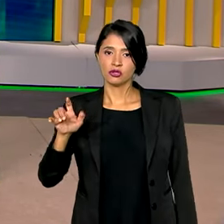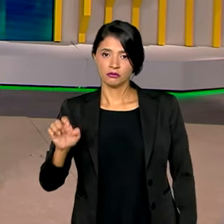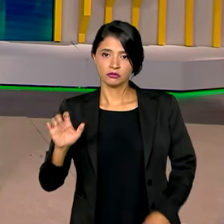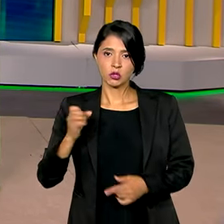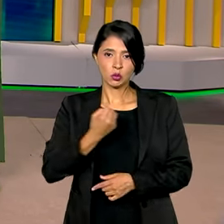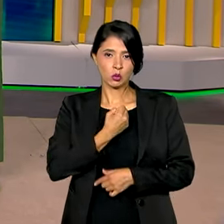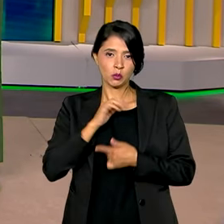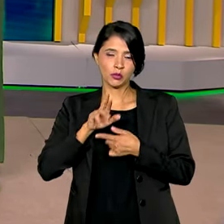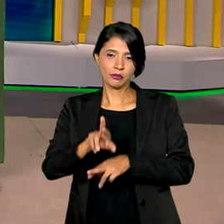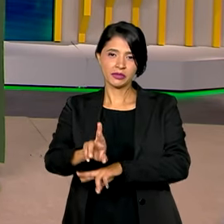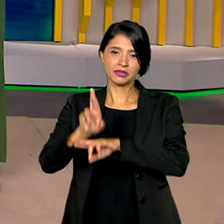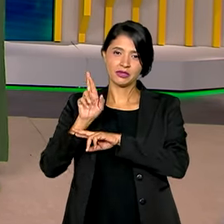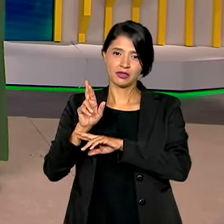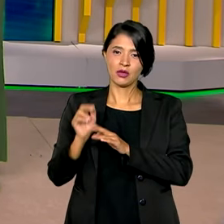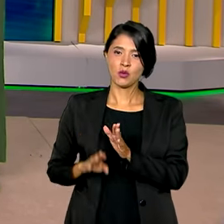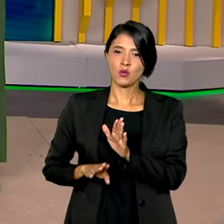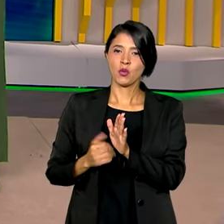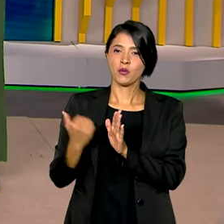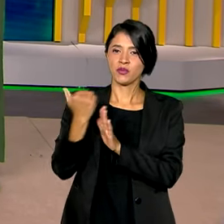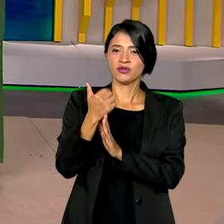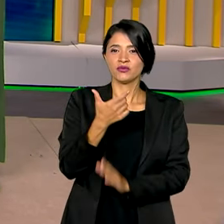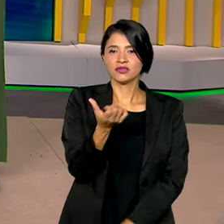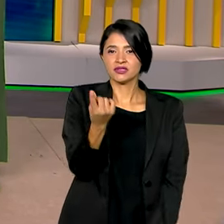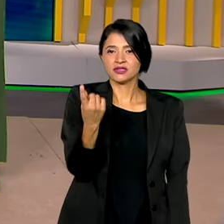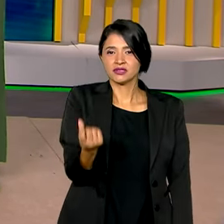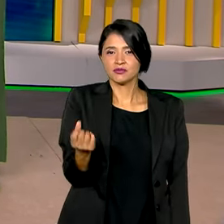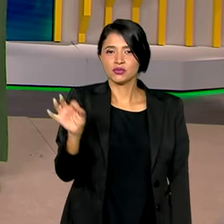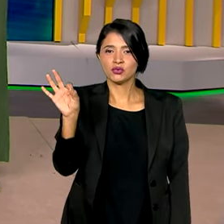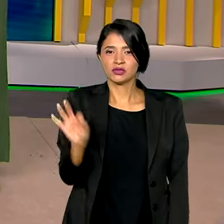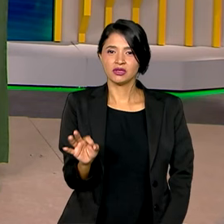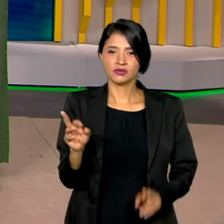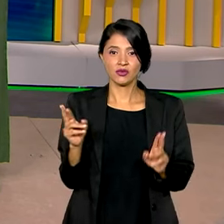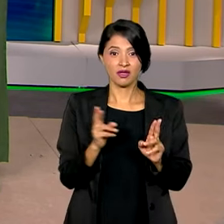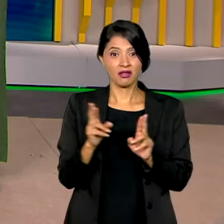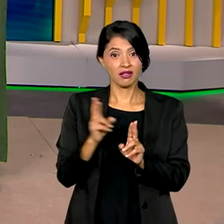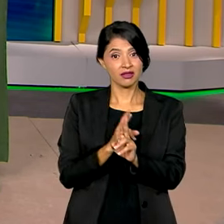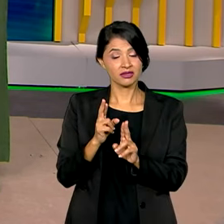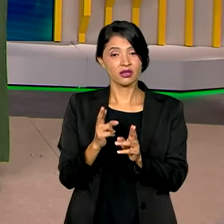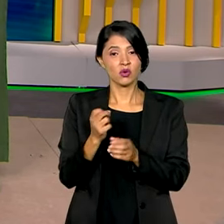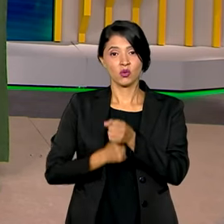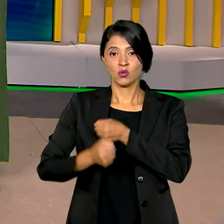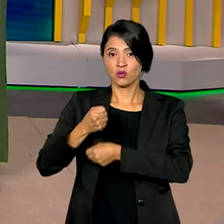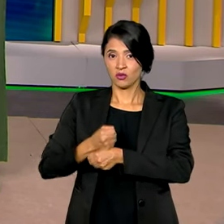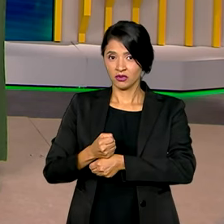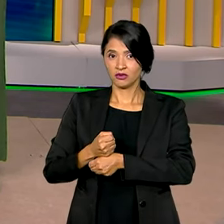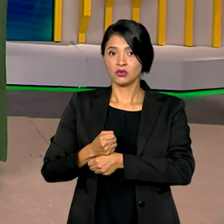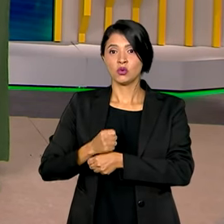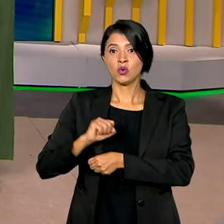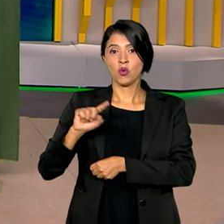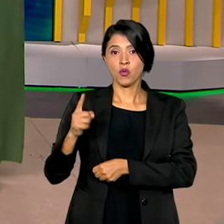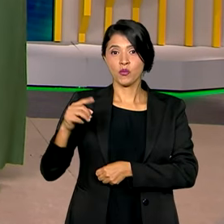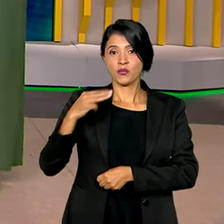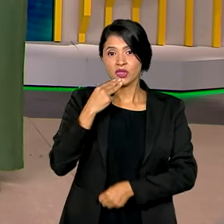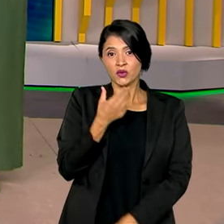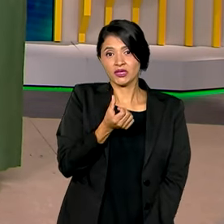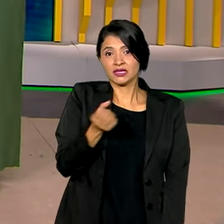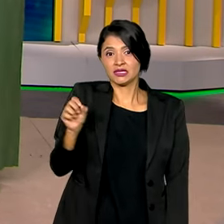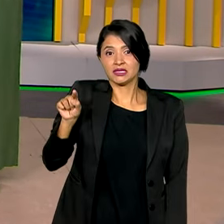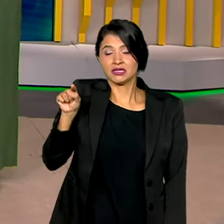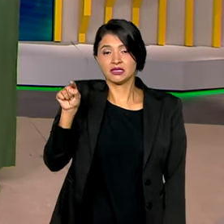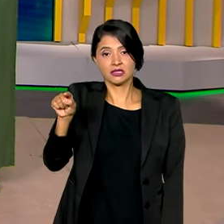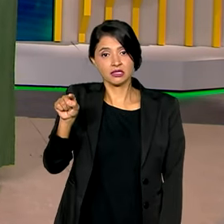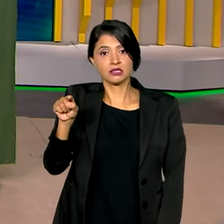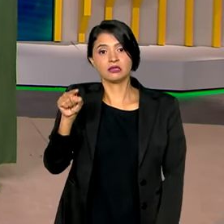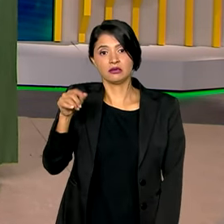representa um aumento de 16% em relação ao ano anterior, quando 1 milhão e 600 mil